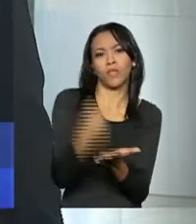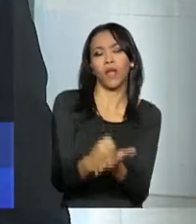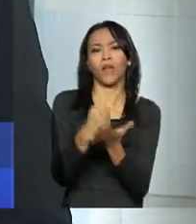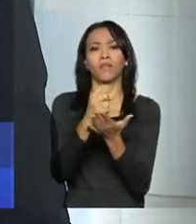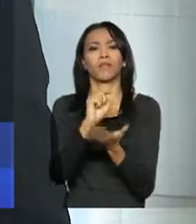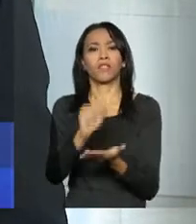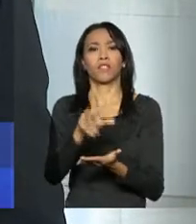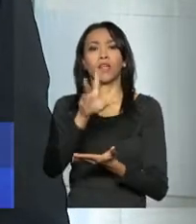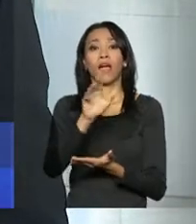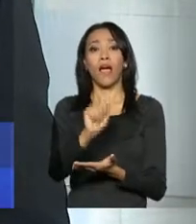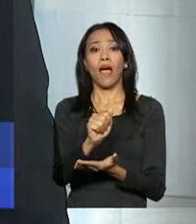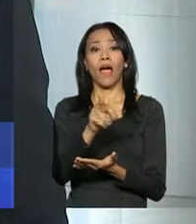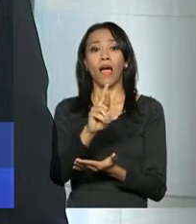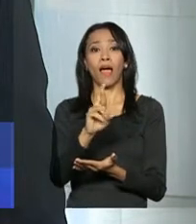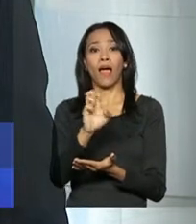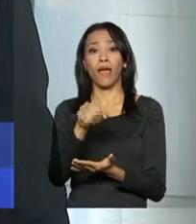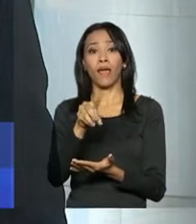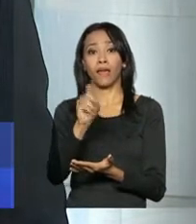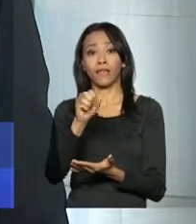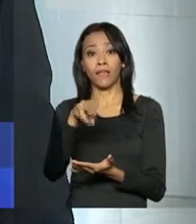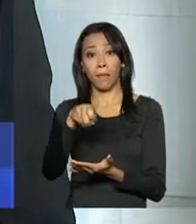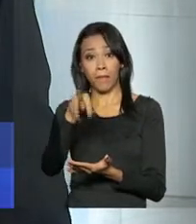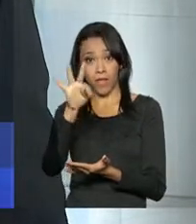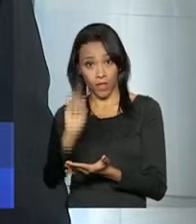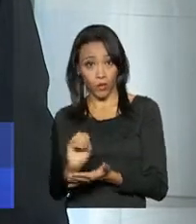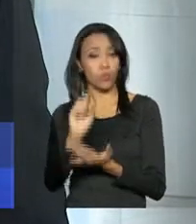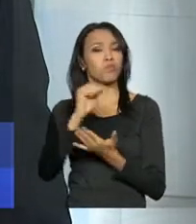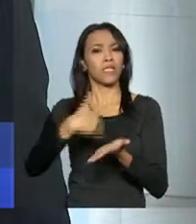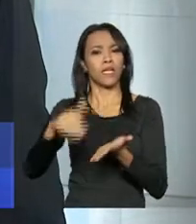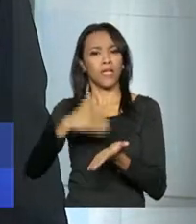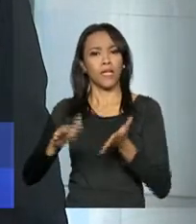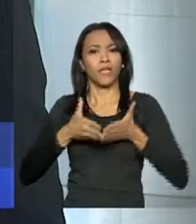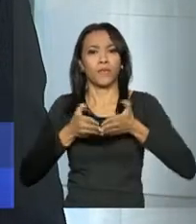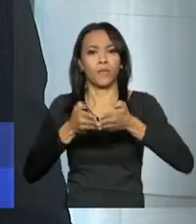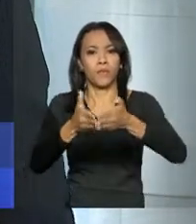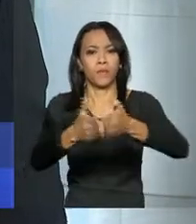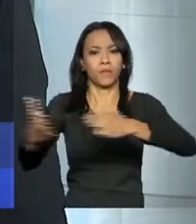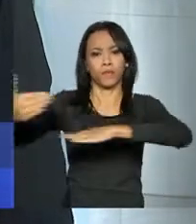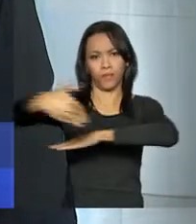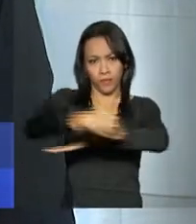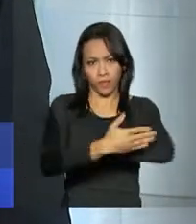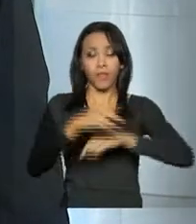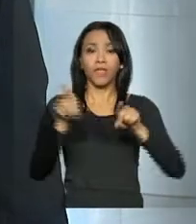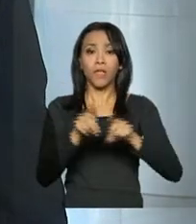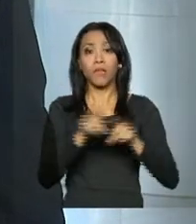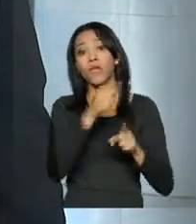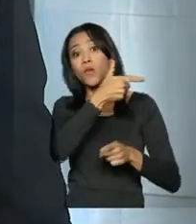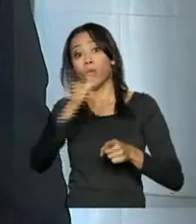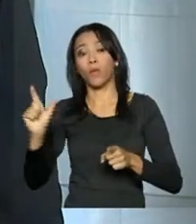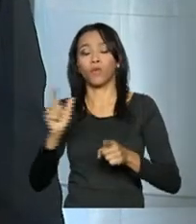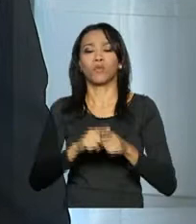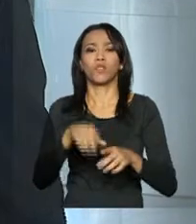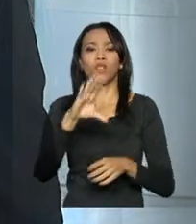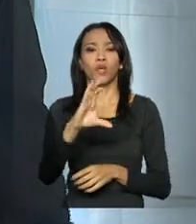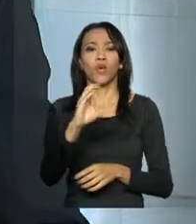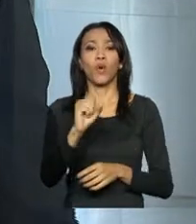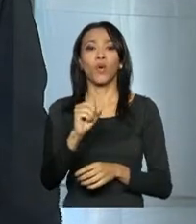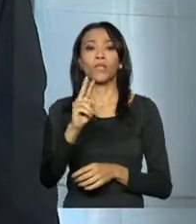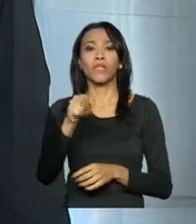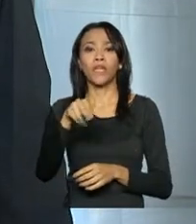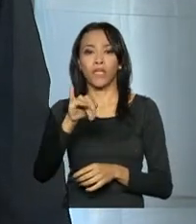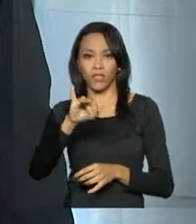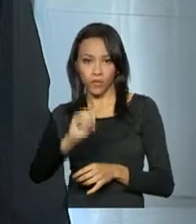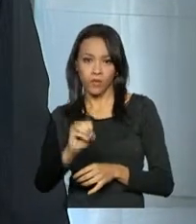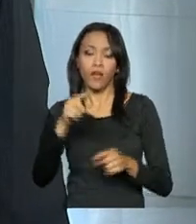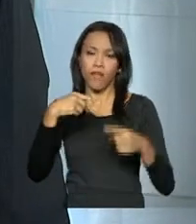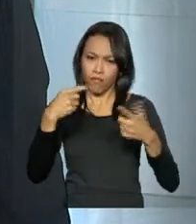arrendamentos entre a Secretaria Especial de Portos e o Terminal de Contêineres de Paranaguá. O evento será às três horas da tarde, aqui mesmo